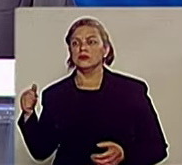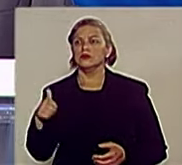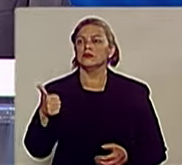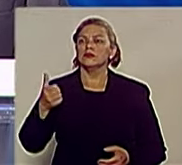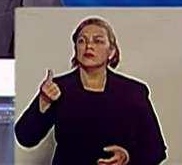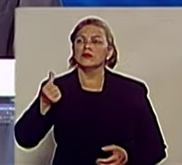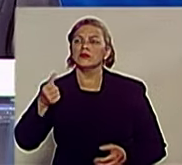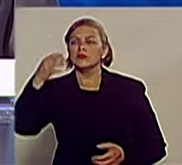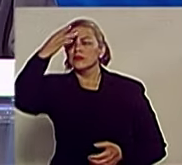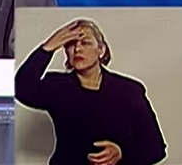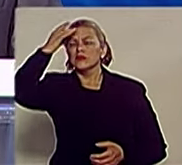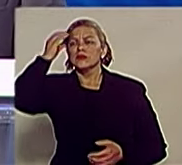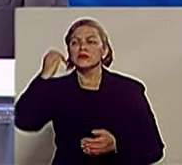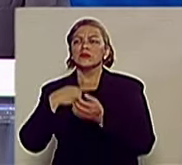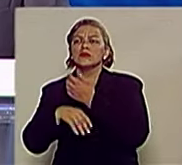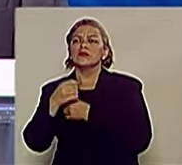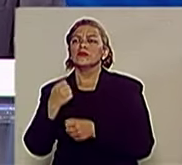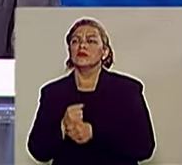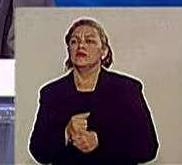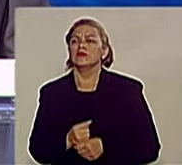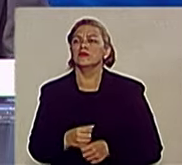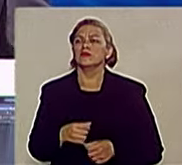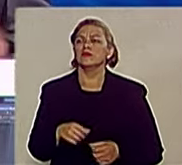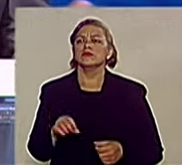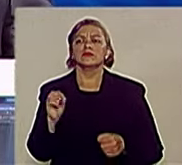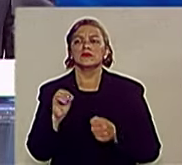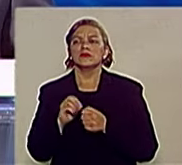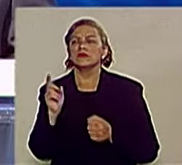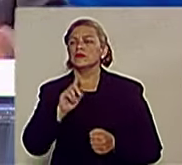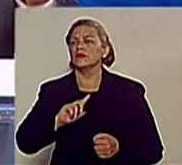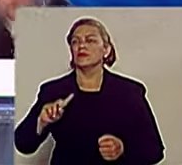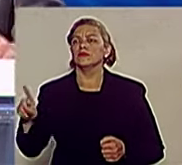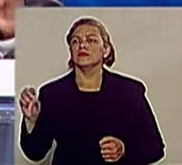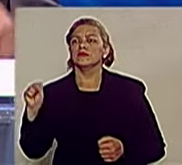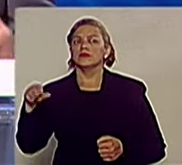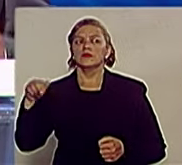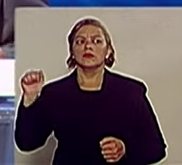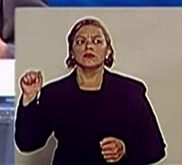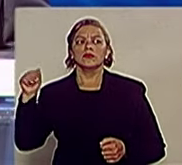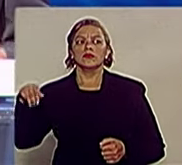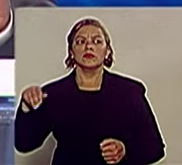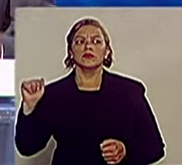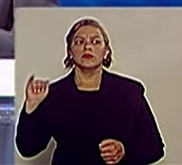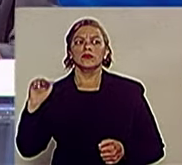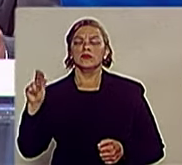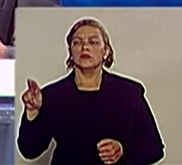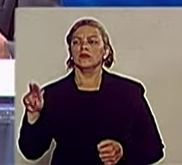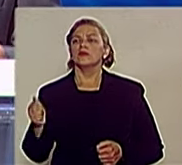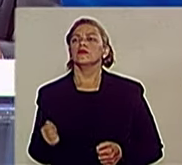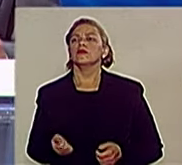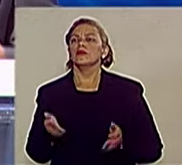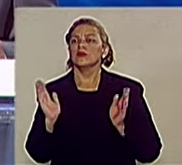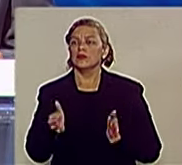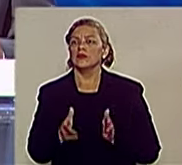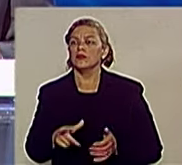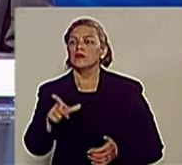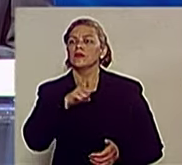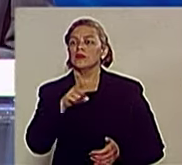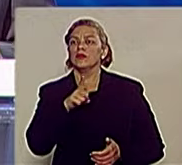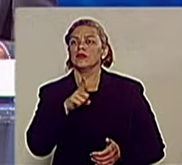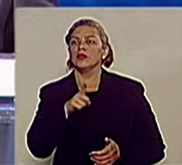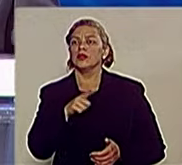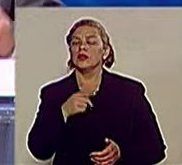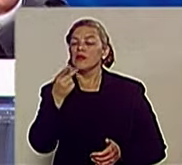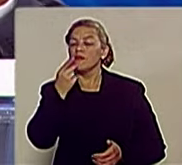Caraguatatuba, aqui do lado, do litoral norte, já tinha SAMU e São José não tinha. Mas agora tem. E nós não vamos deixar tirar de São José dos